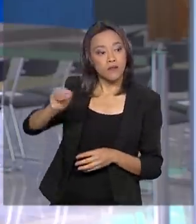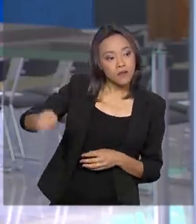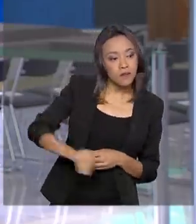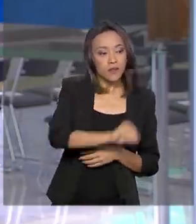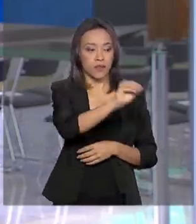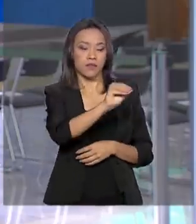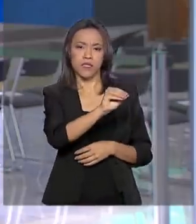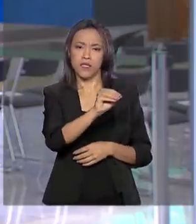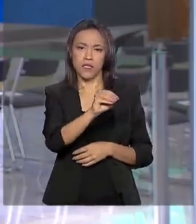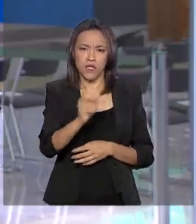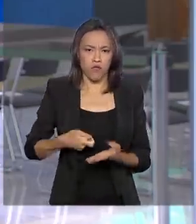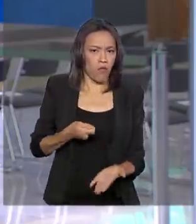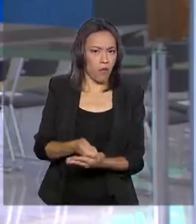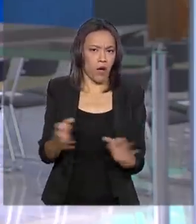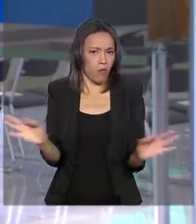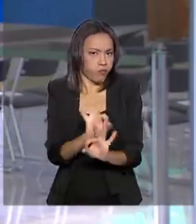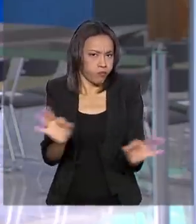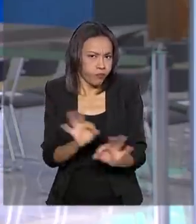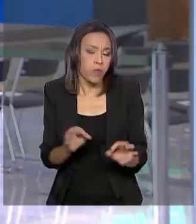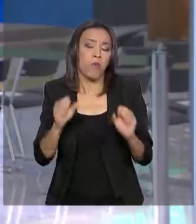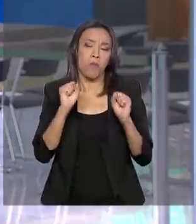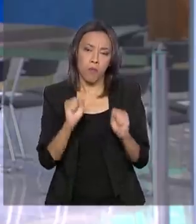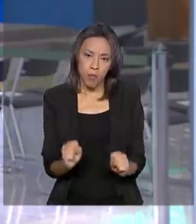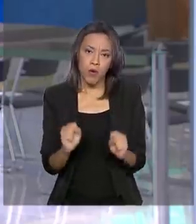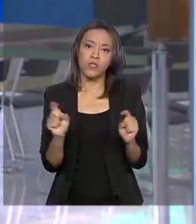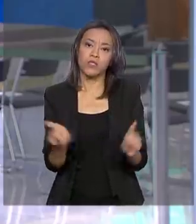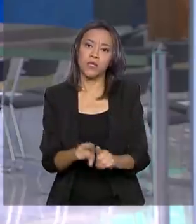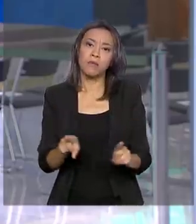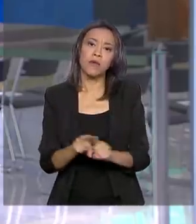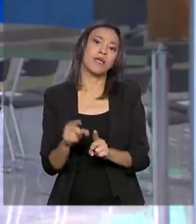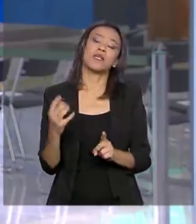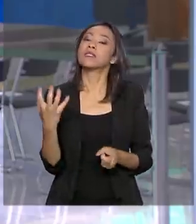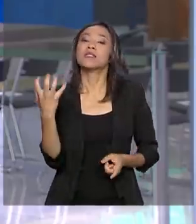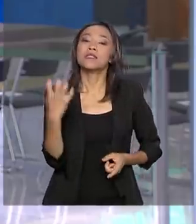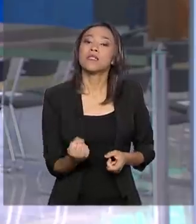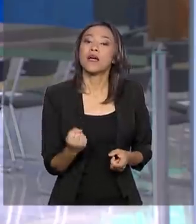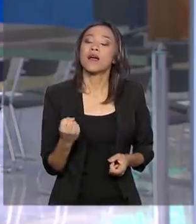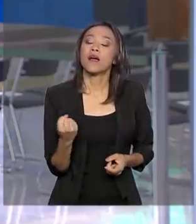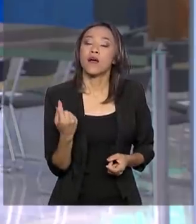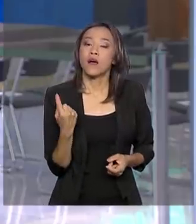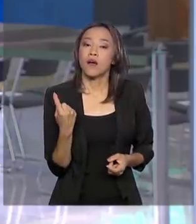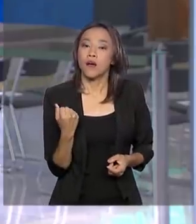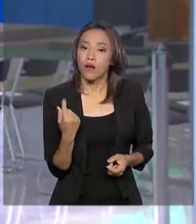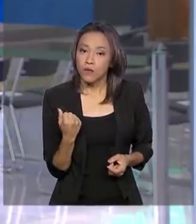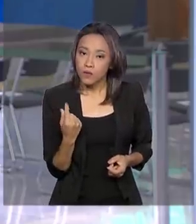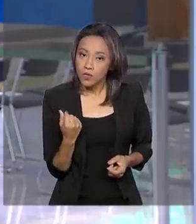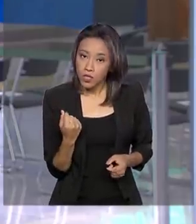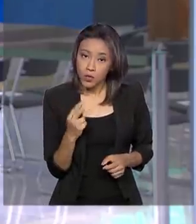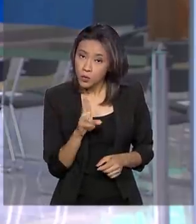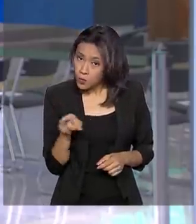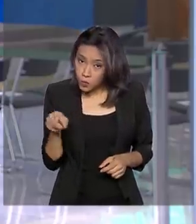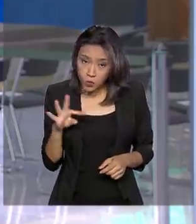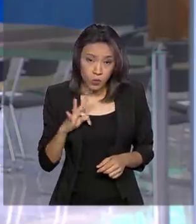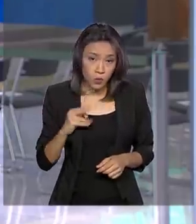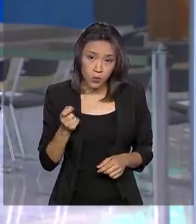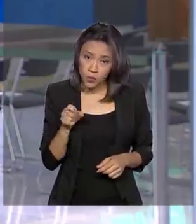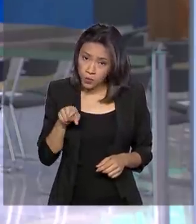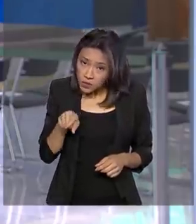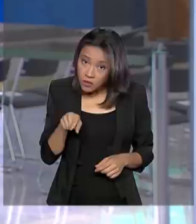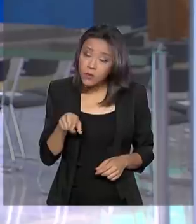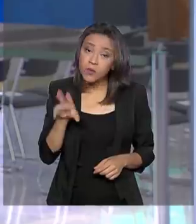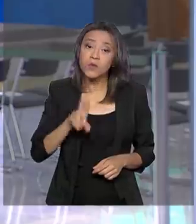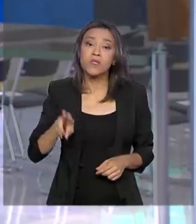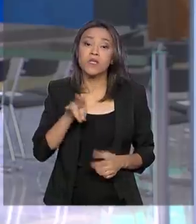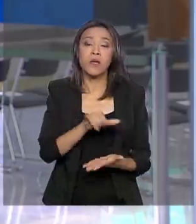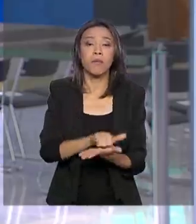nenhum custo. Podem também sacar o dinheiro. E tudo isso pelo aplicativo do FGTS, que